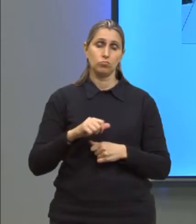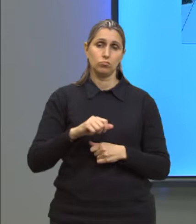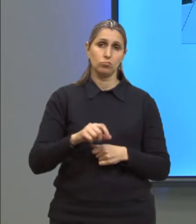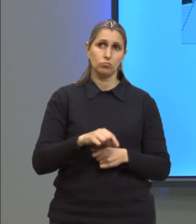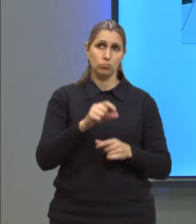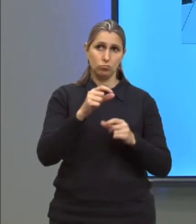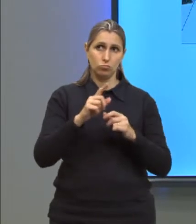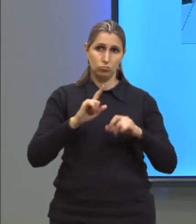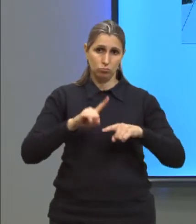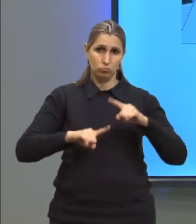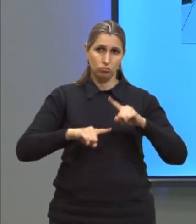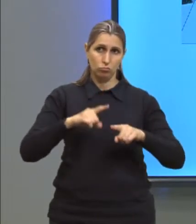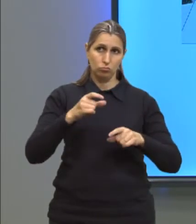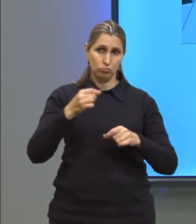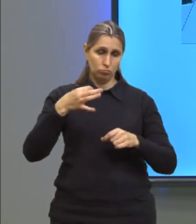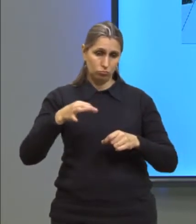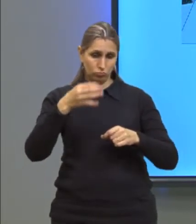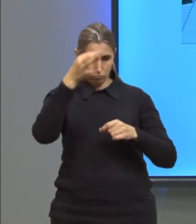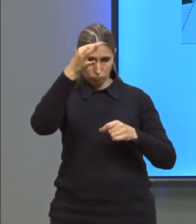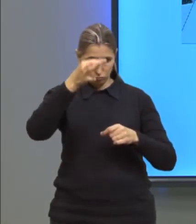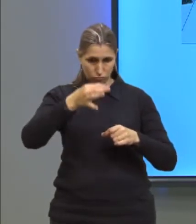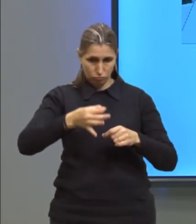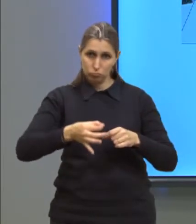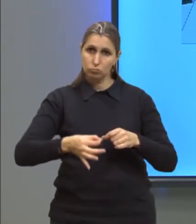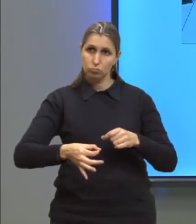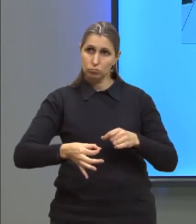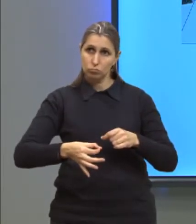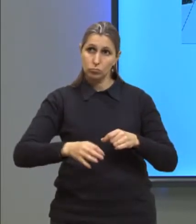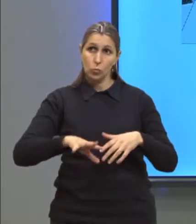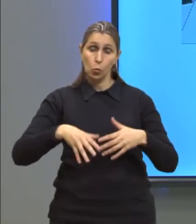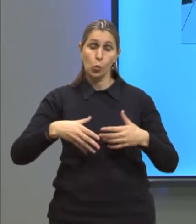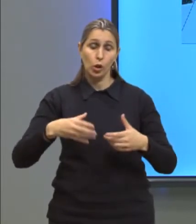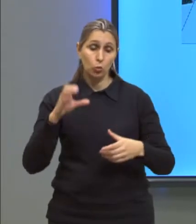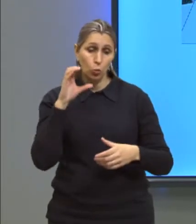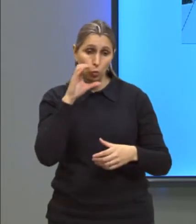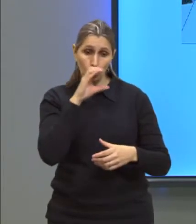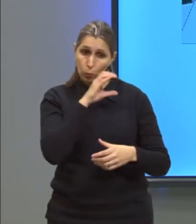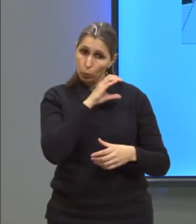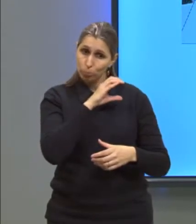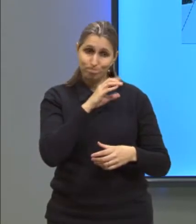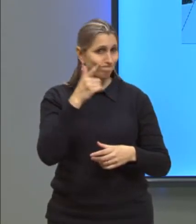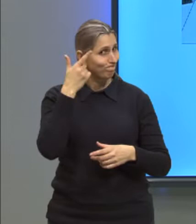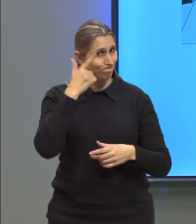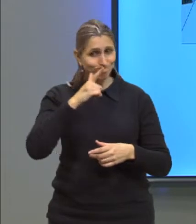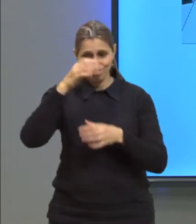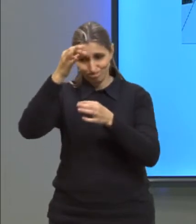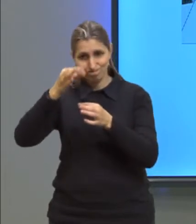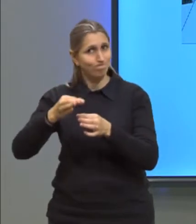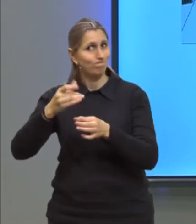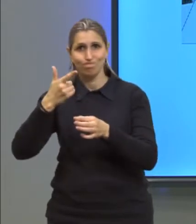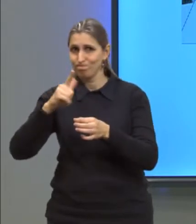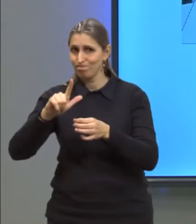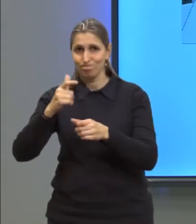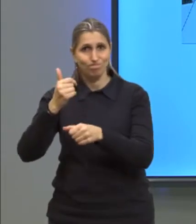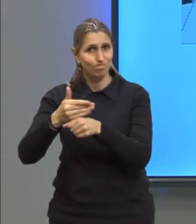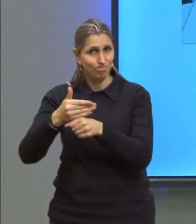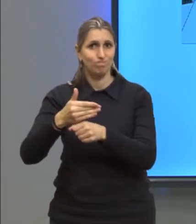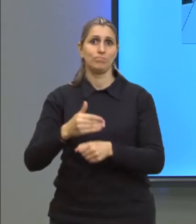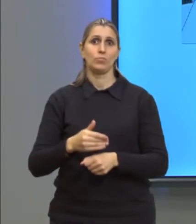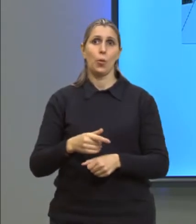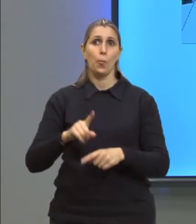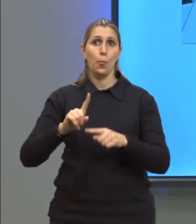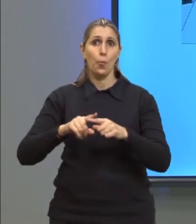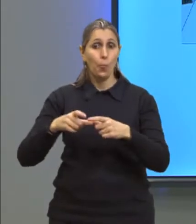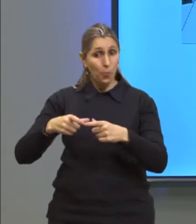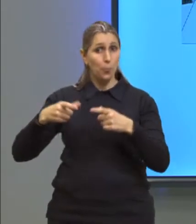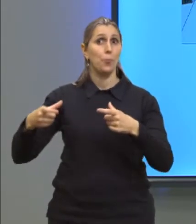esse material aqui, ela consegue passar por esse espaço, mas quando aquecida, a moeda não consegue passar por esse espaço, porque ela